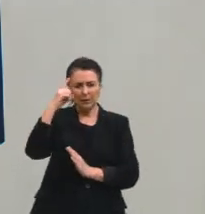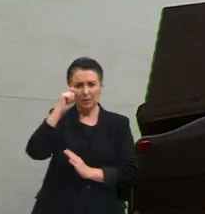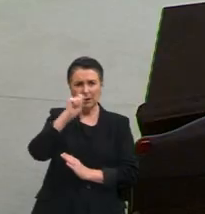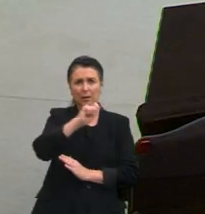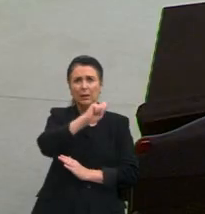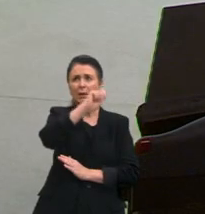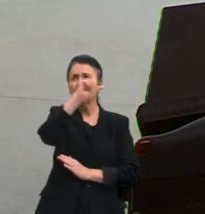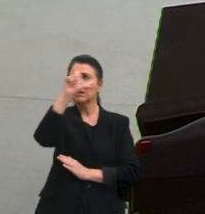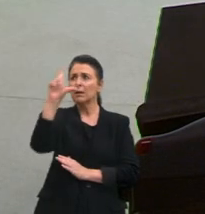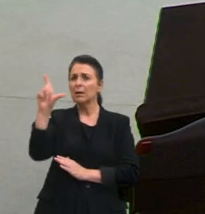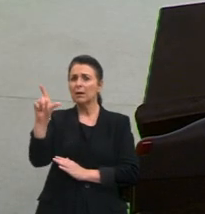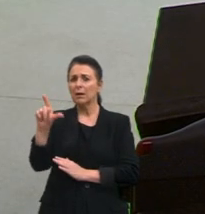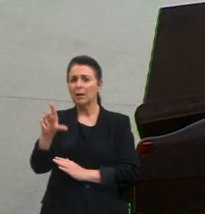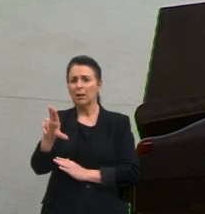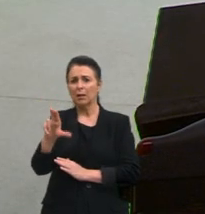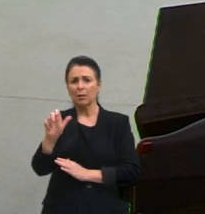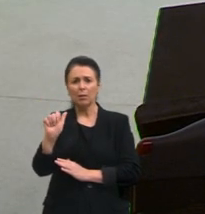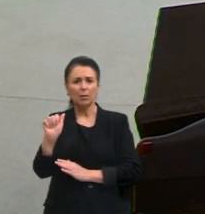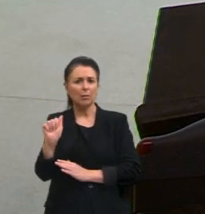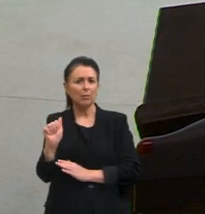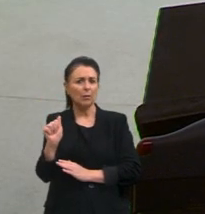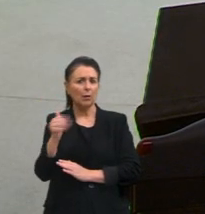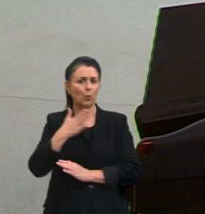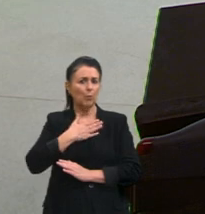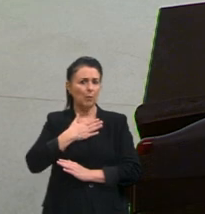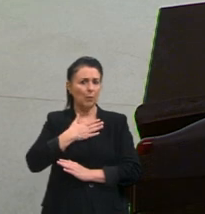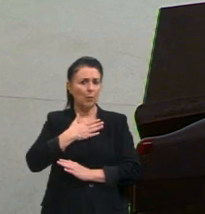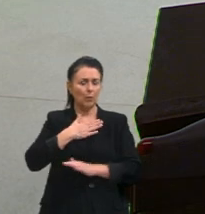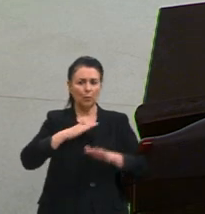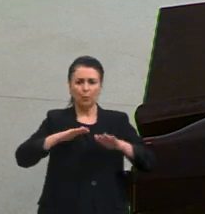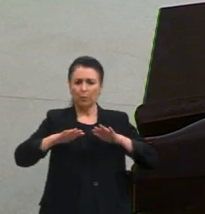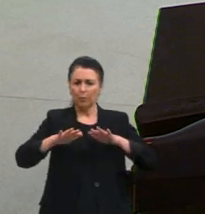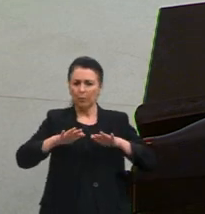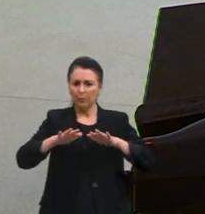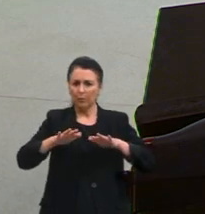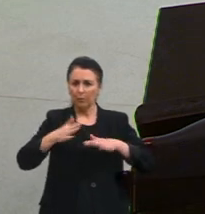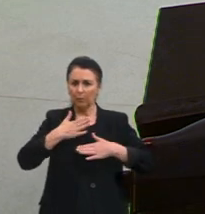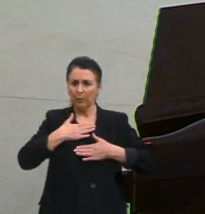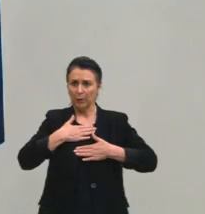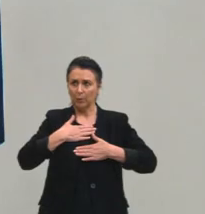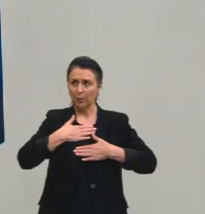por exemplo, comparar o meu movimento com a Lua, será que agora eu estou em movimento?